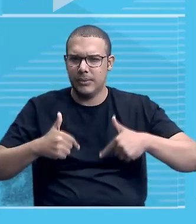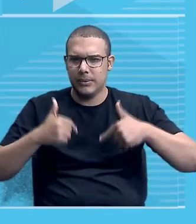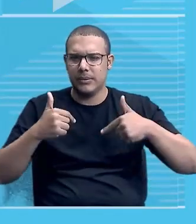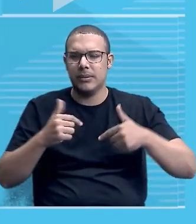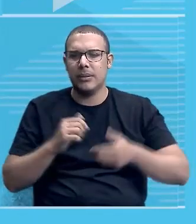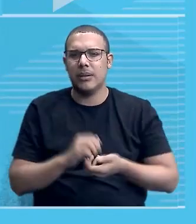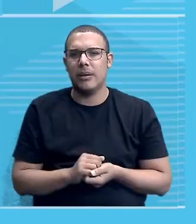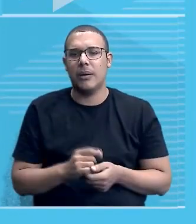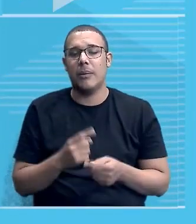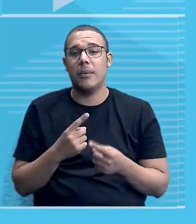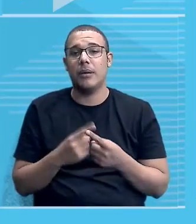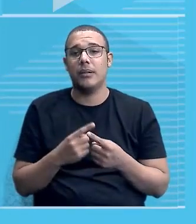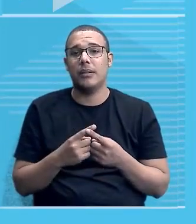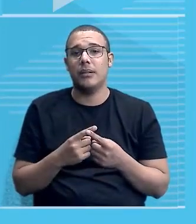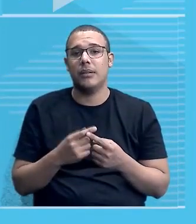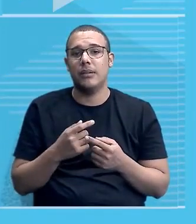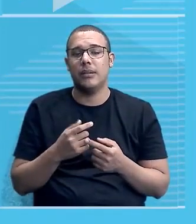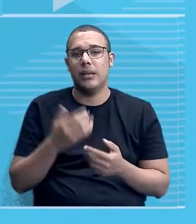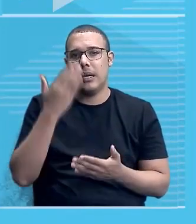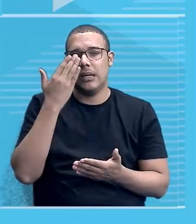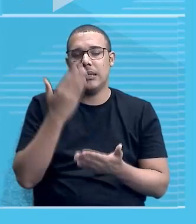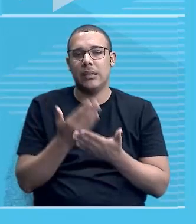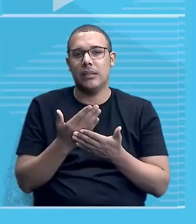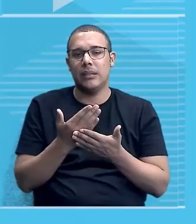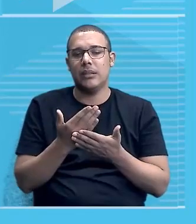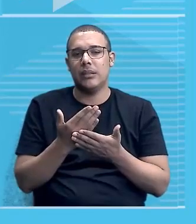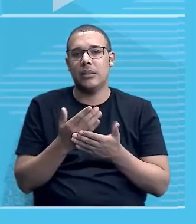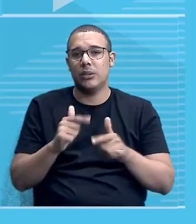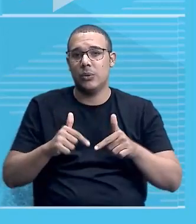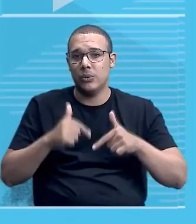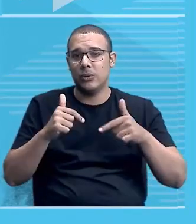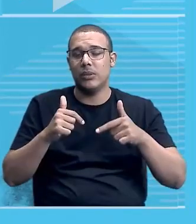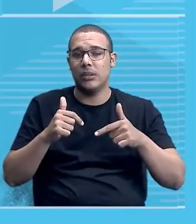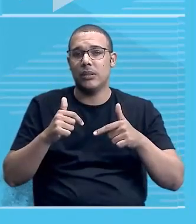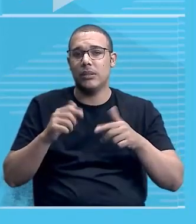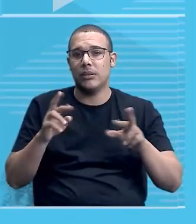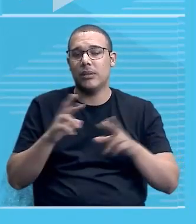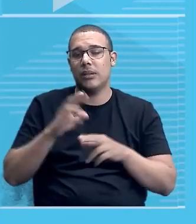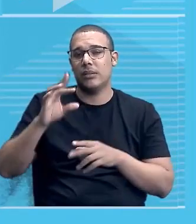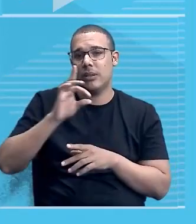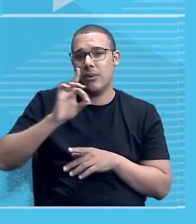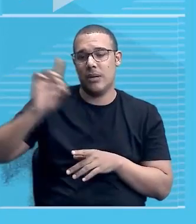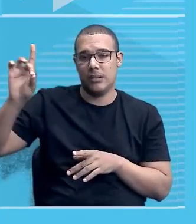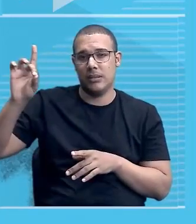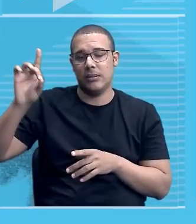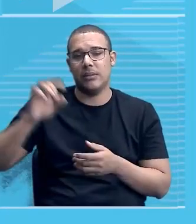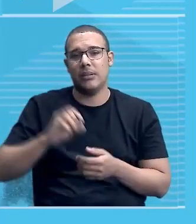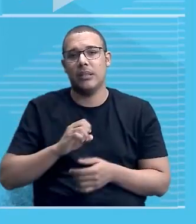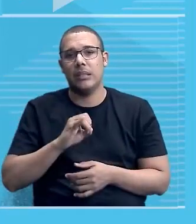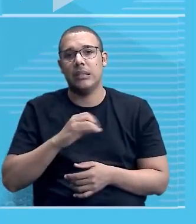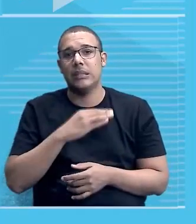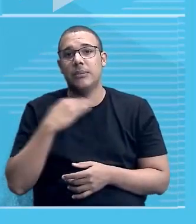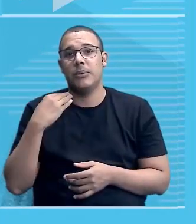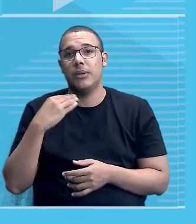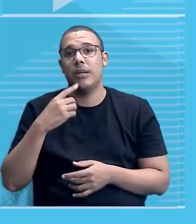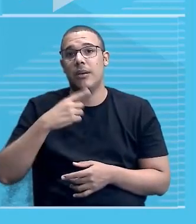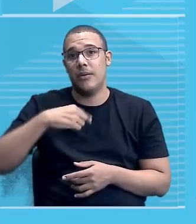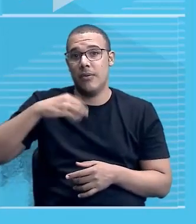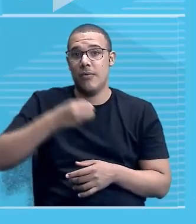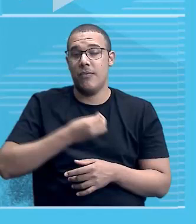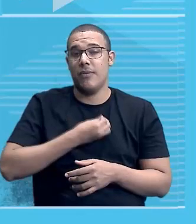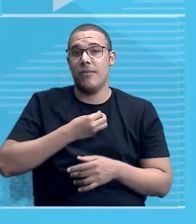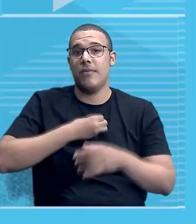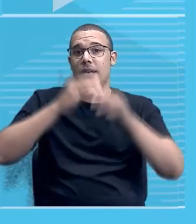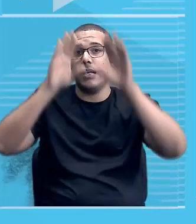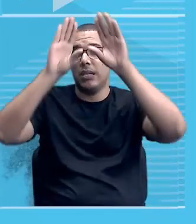têm certeza que estão lutando em nome de Alá, em nome de Deus, tá certo? E que se morreram vão para o paraíso, né?